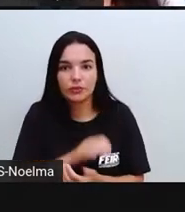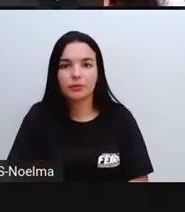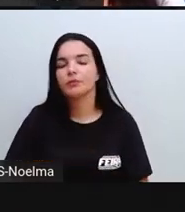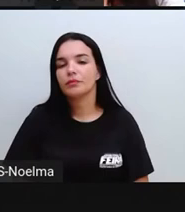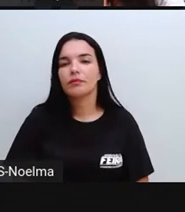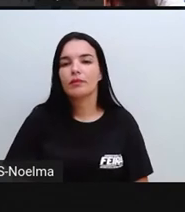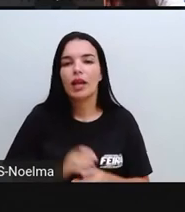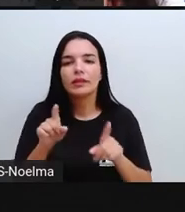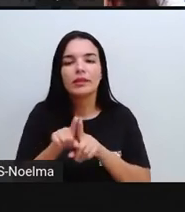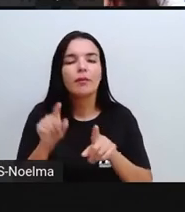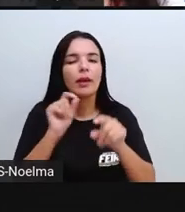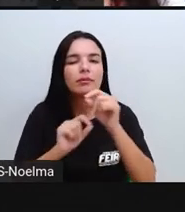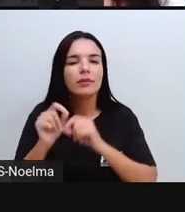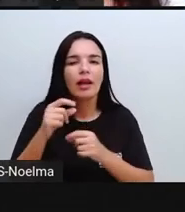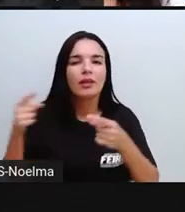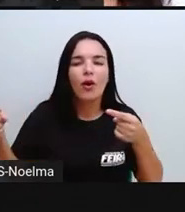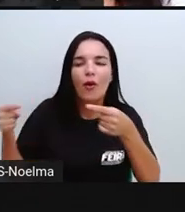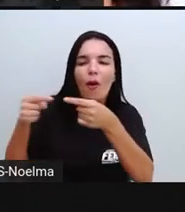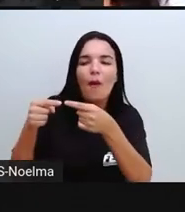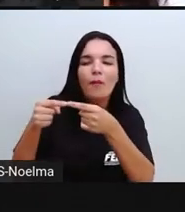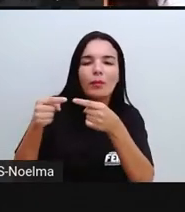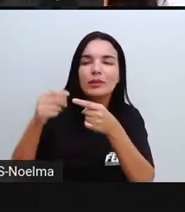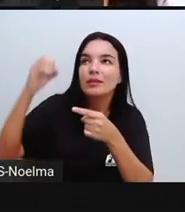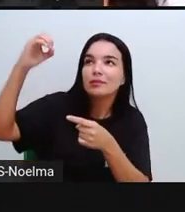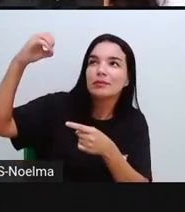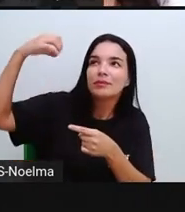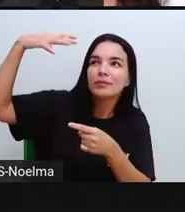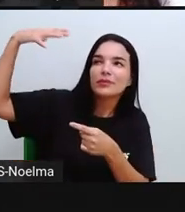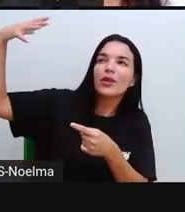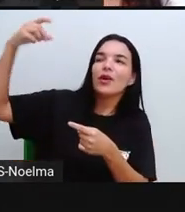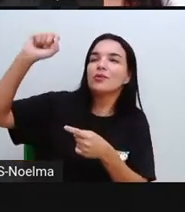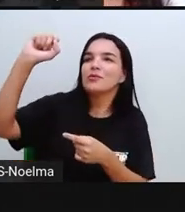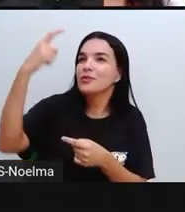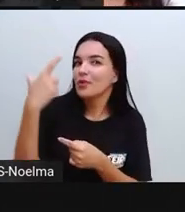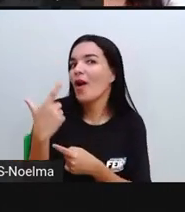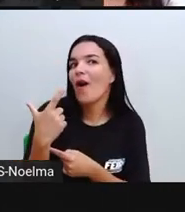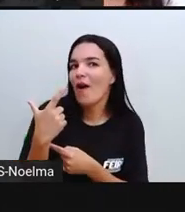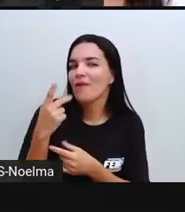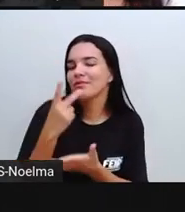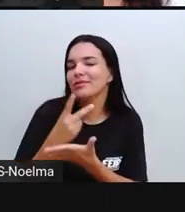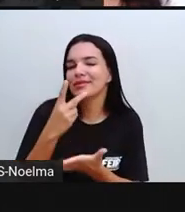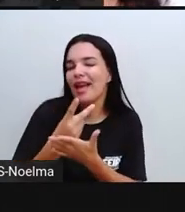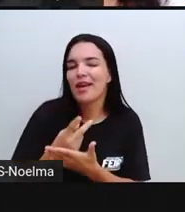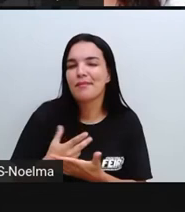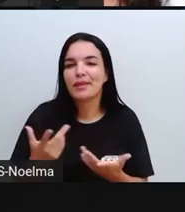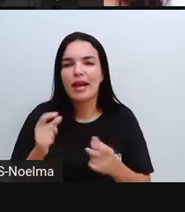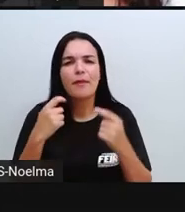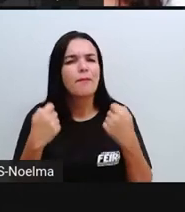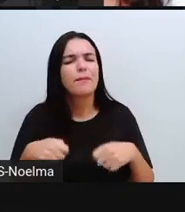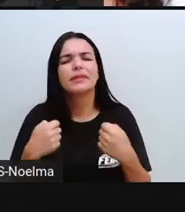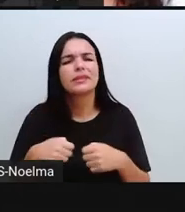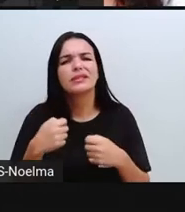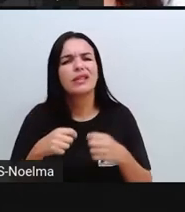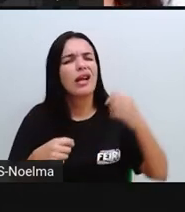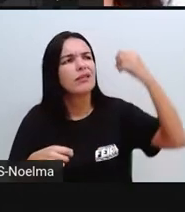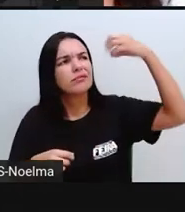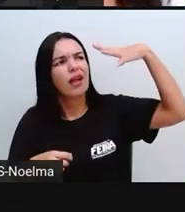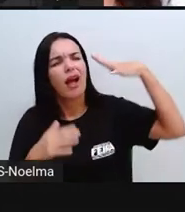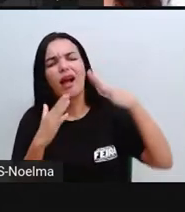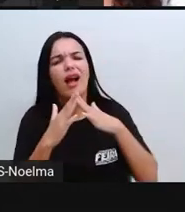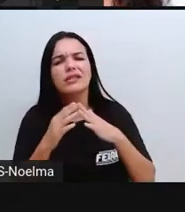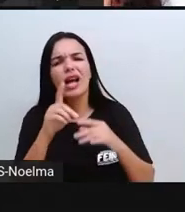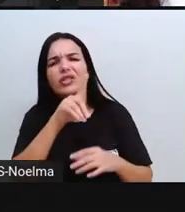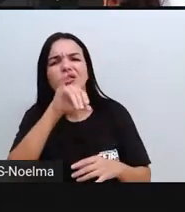Combine a iluminação natural com as paredes de cores claras. Por que que durante o dia, muitas vezes, a gente precisa acender as luzes da